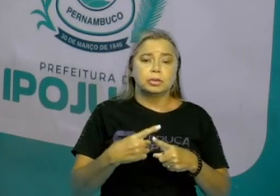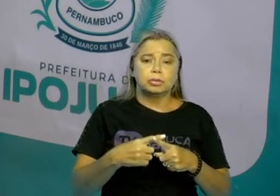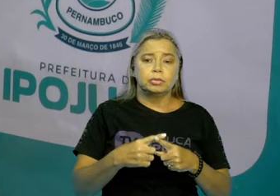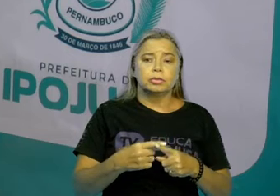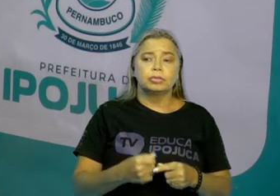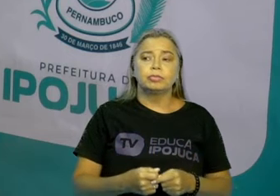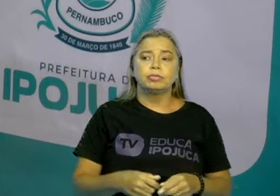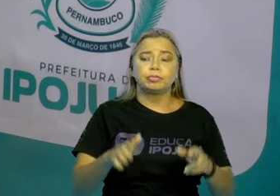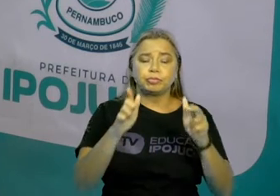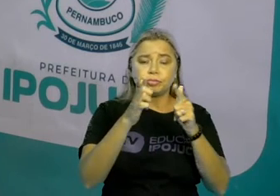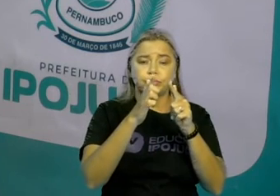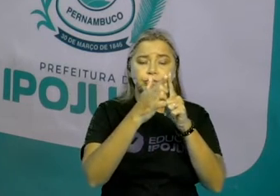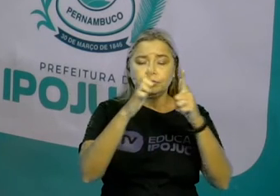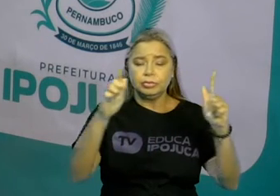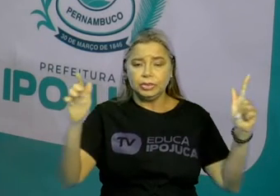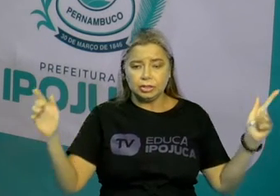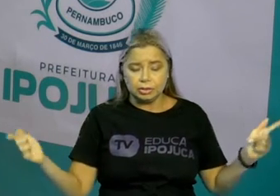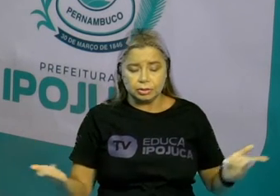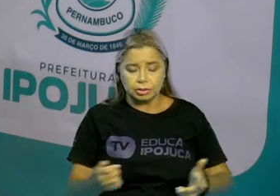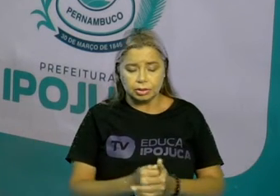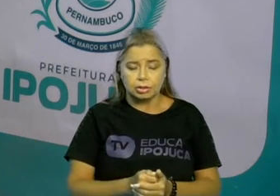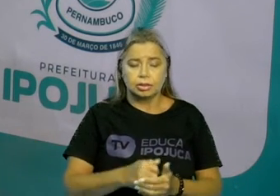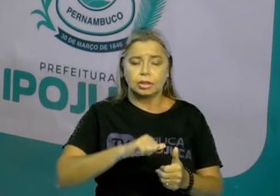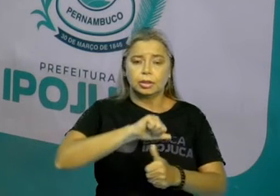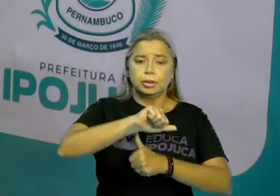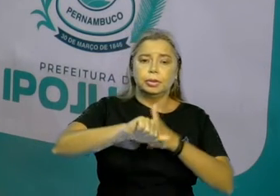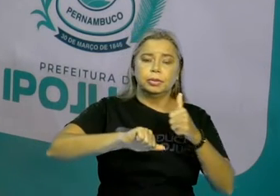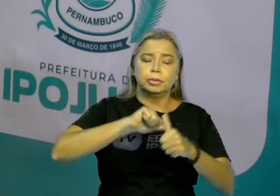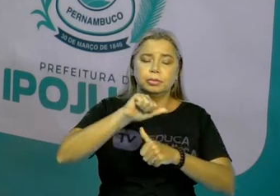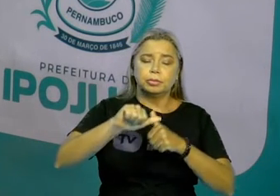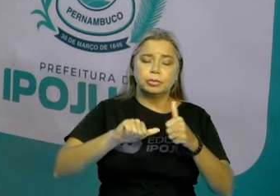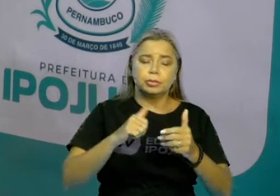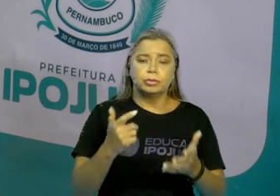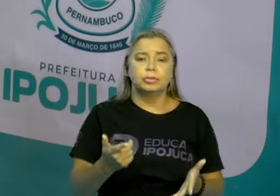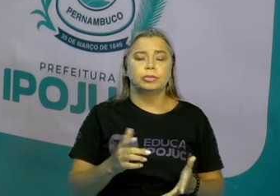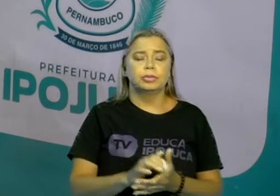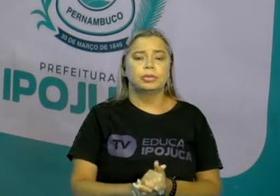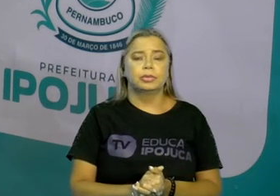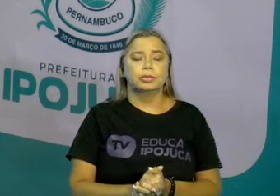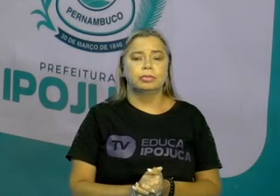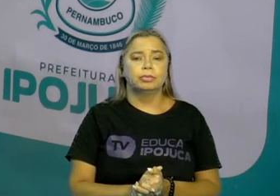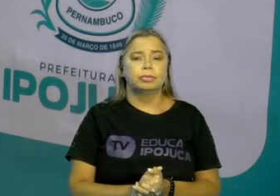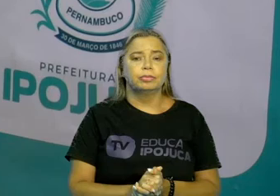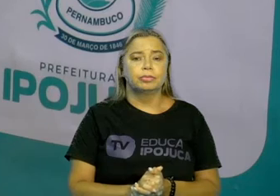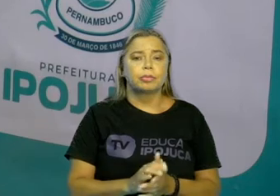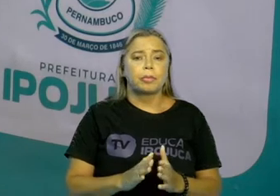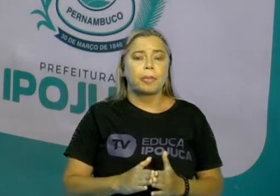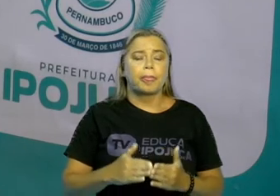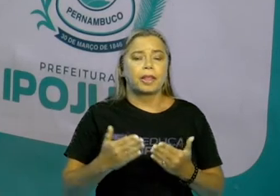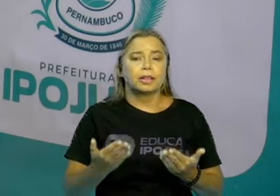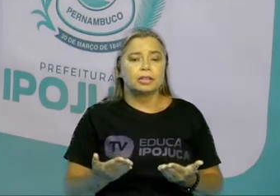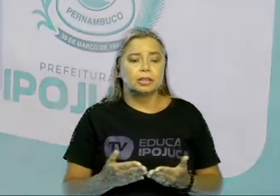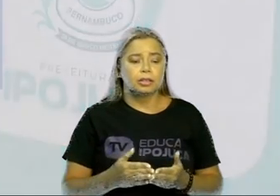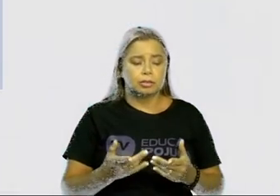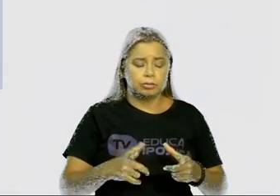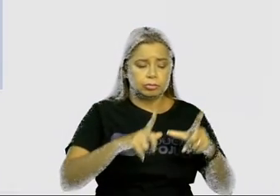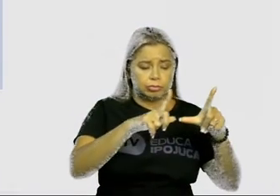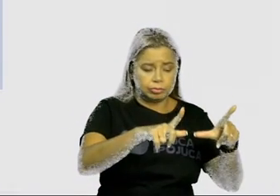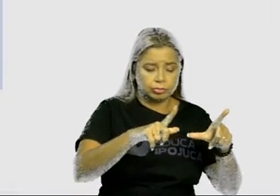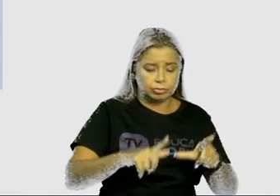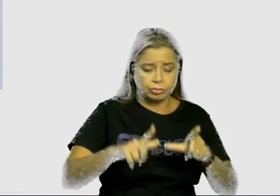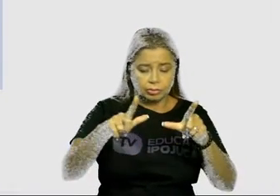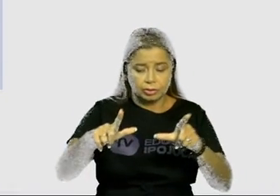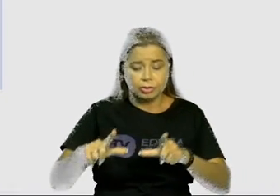que é a escrita das palavras modifica-se aos poucos. Portanto, a fala regional e a